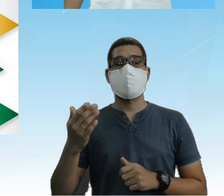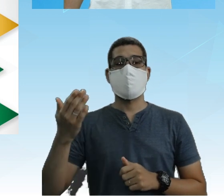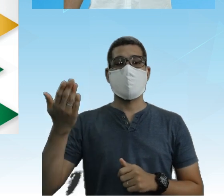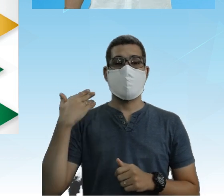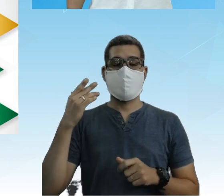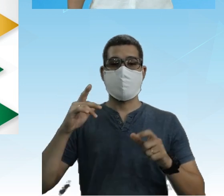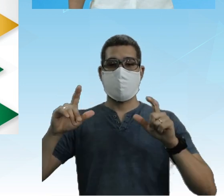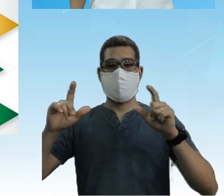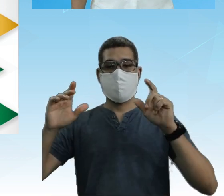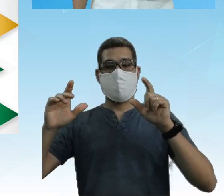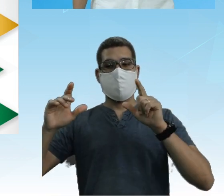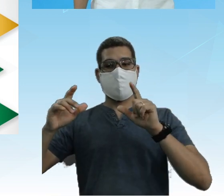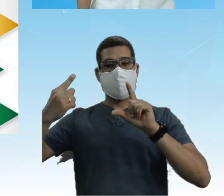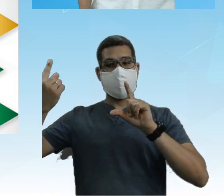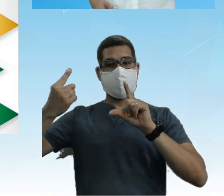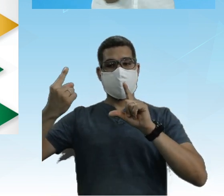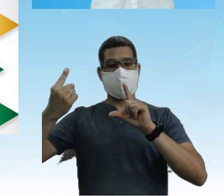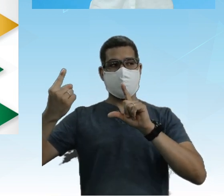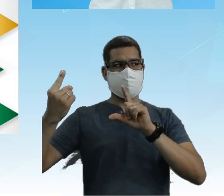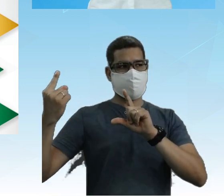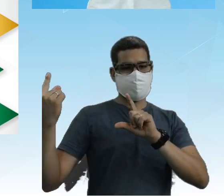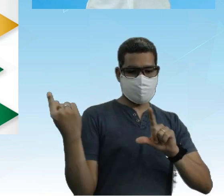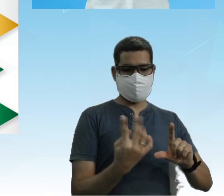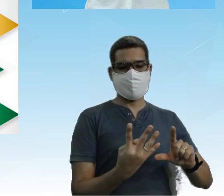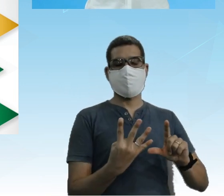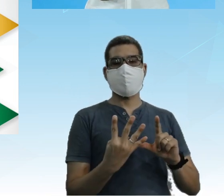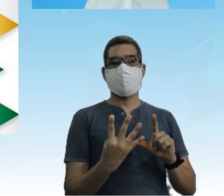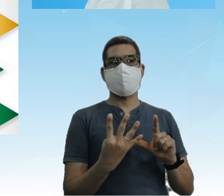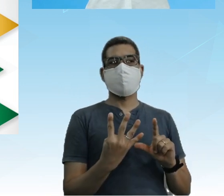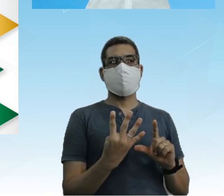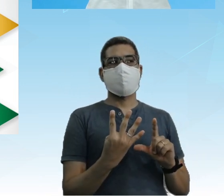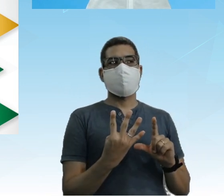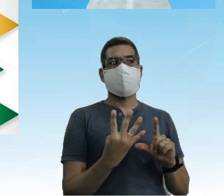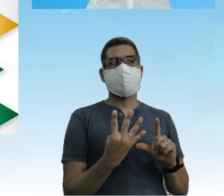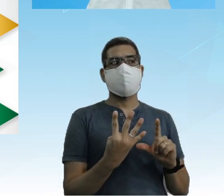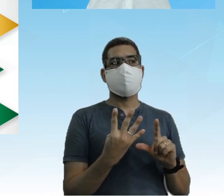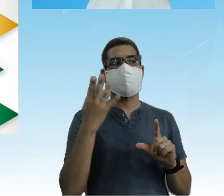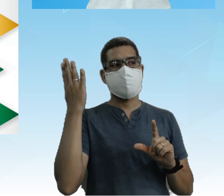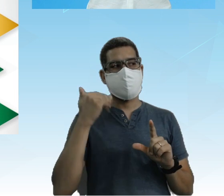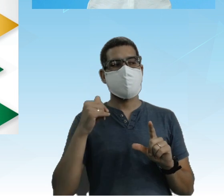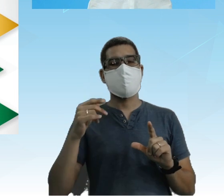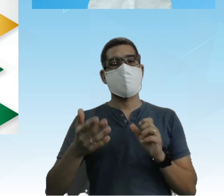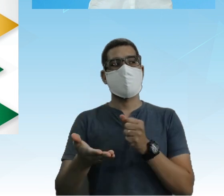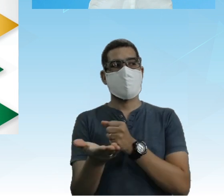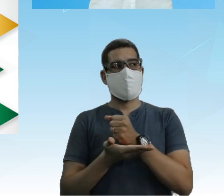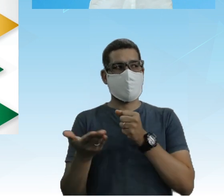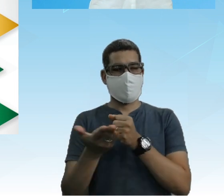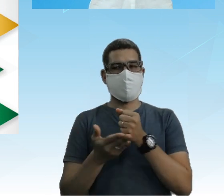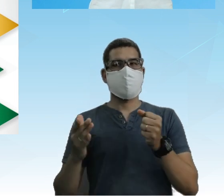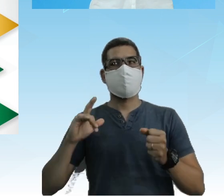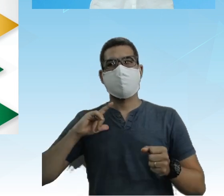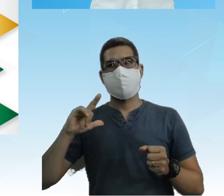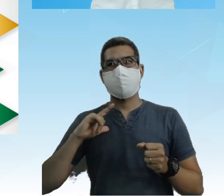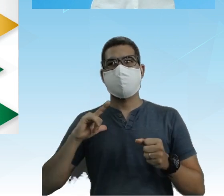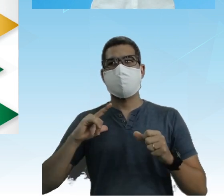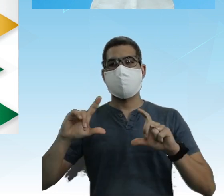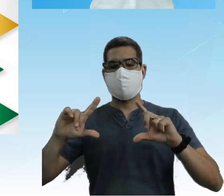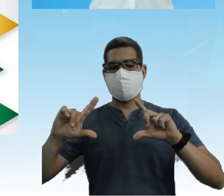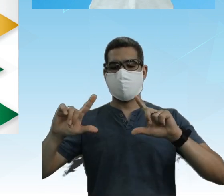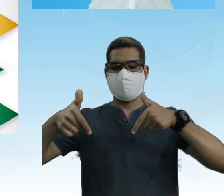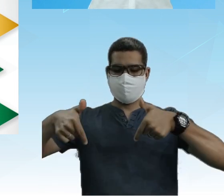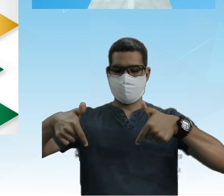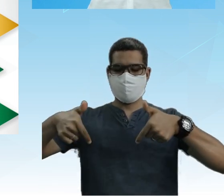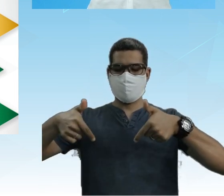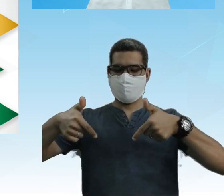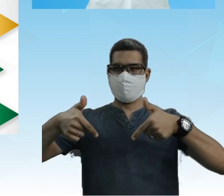primeiro quadrante E veio para o quarto E observe o seguinte Tá claro A base ficou De cabeça Ou seja A